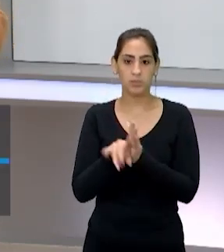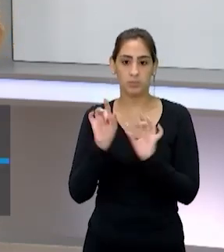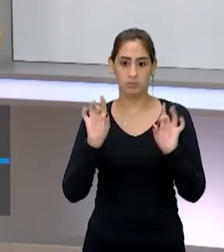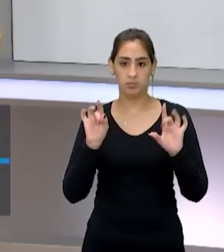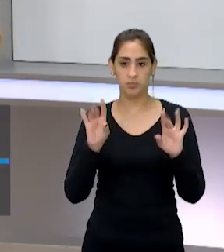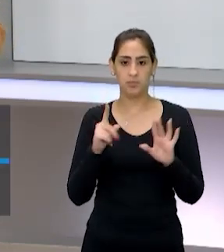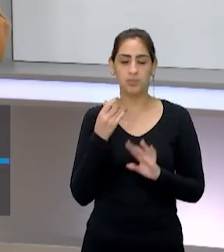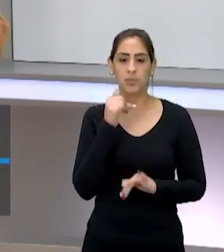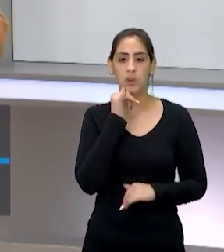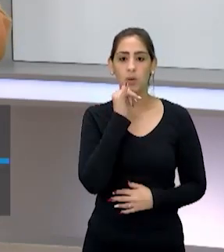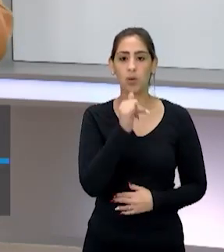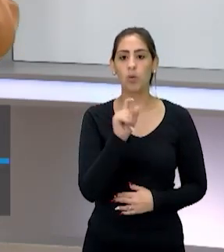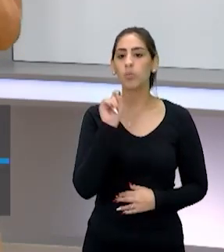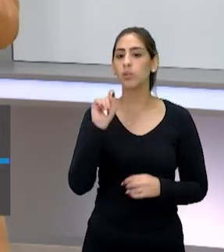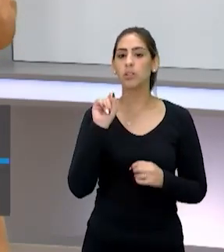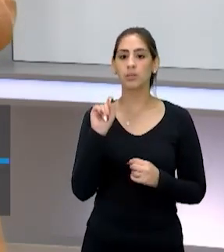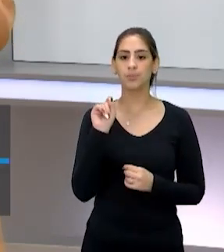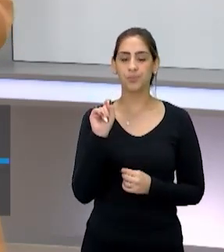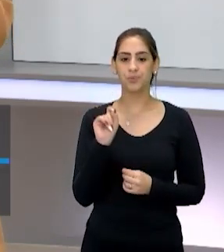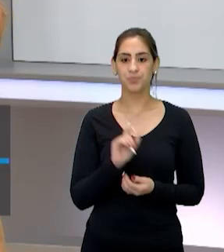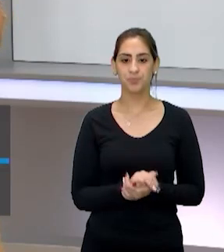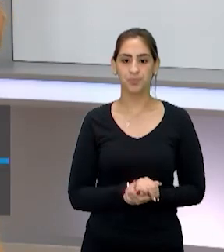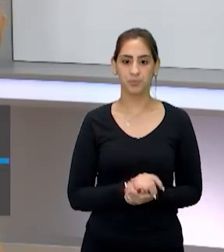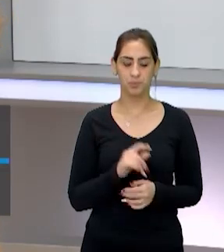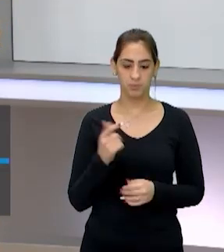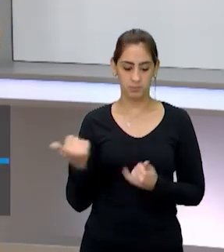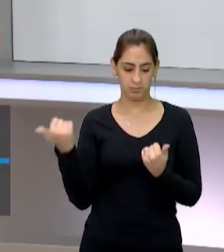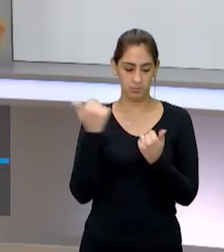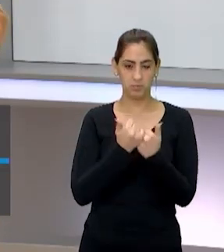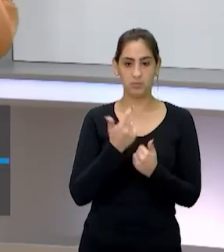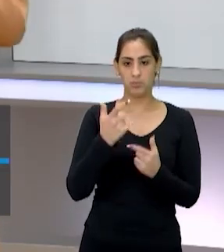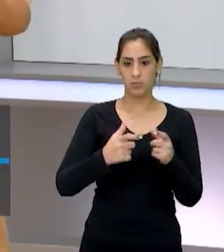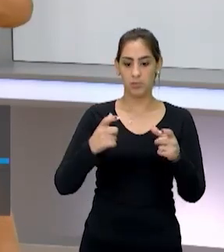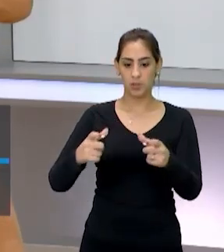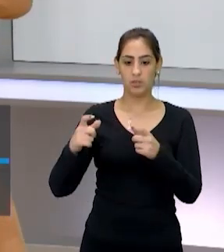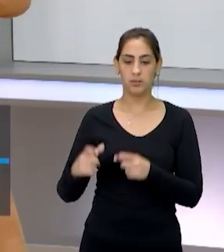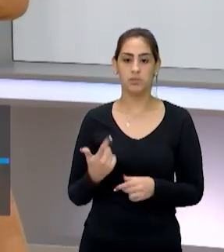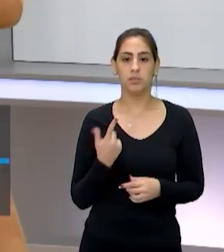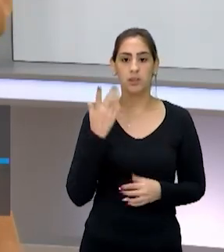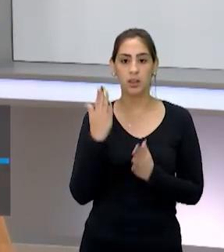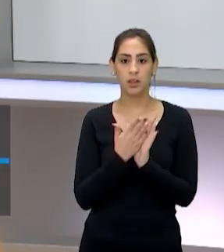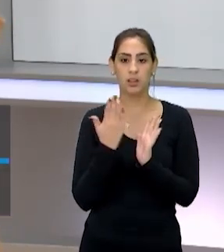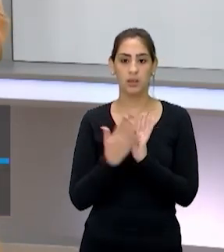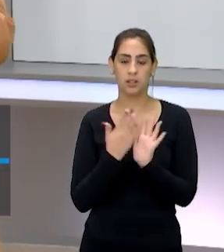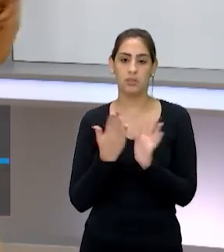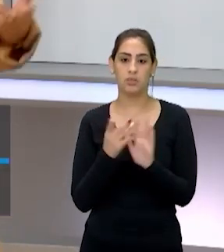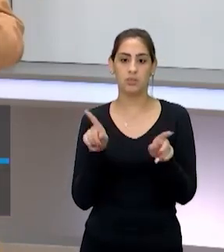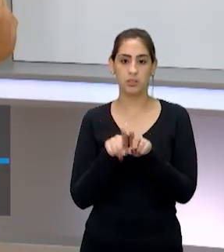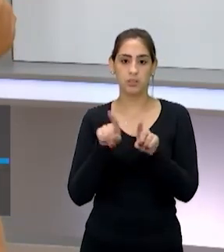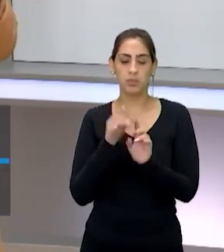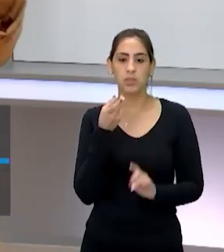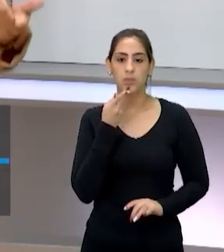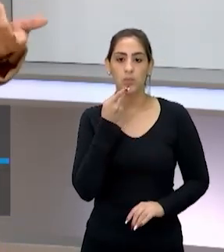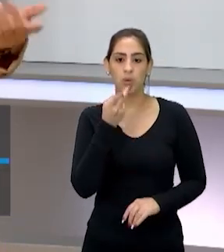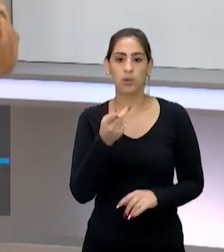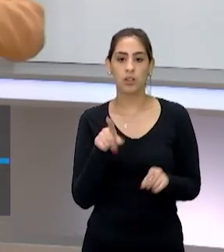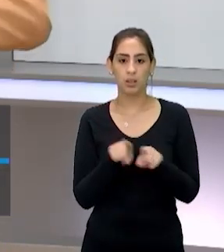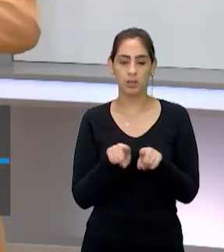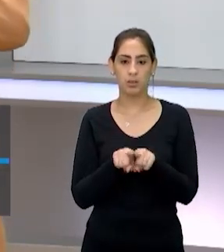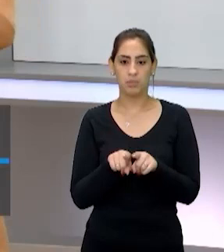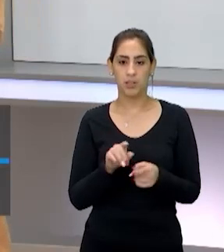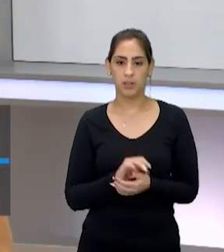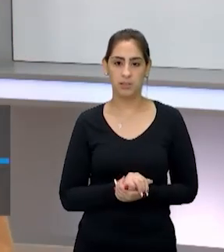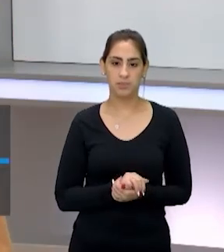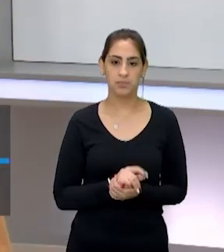apontando lá que está tomando o lugar ao invés de vender livros eu começo a colocar outros itens para poder gerar grana